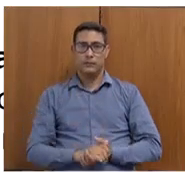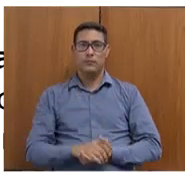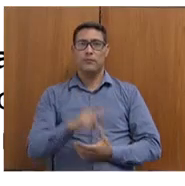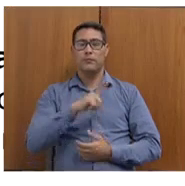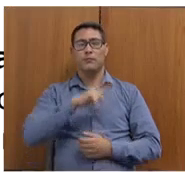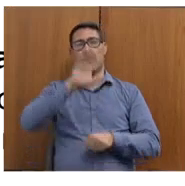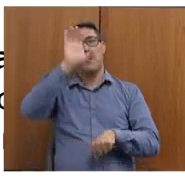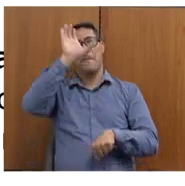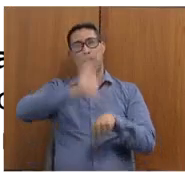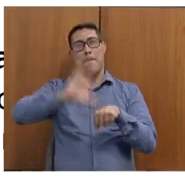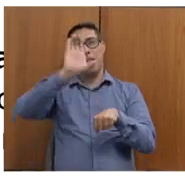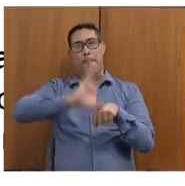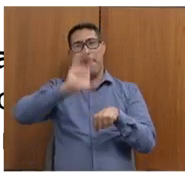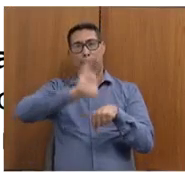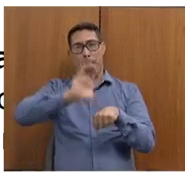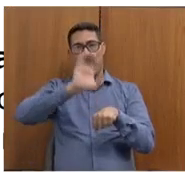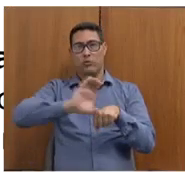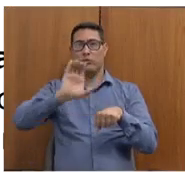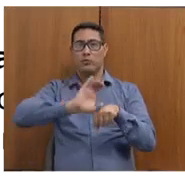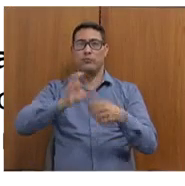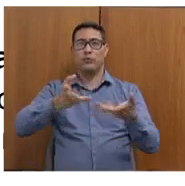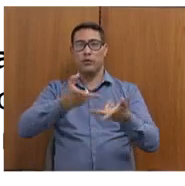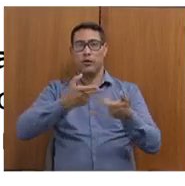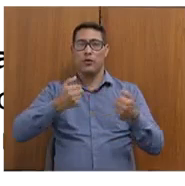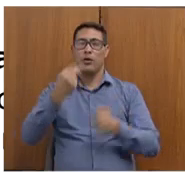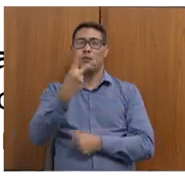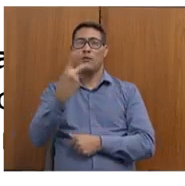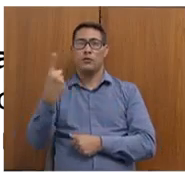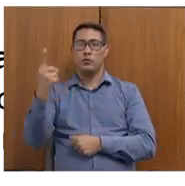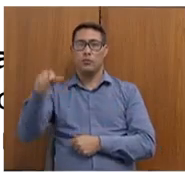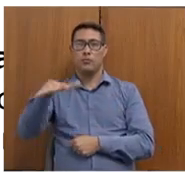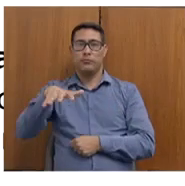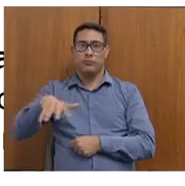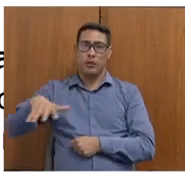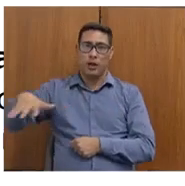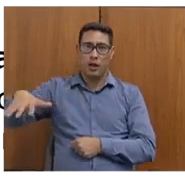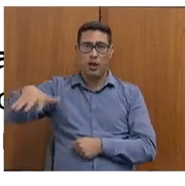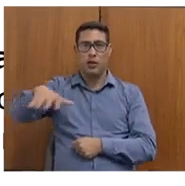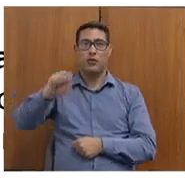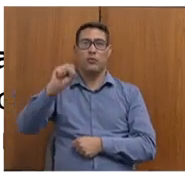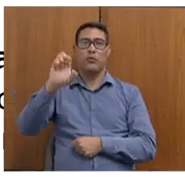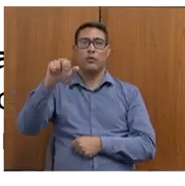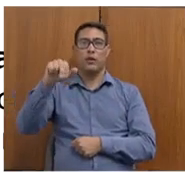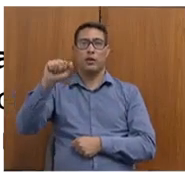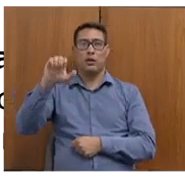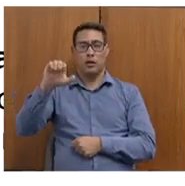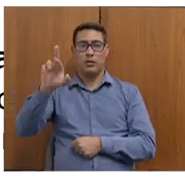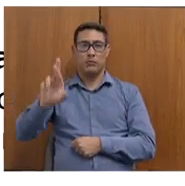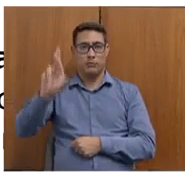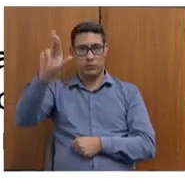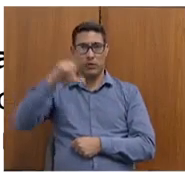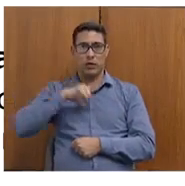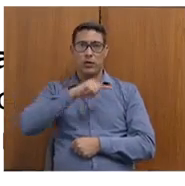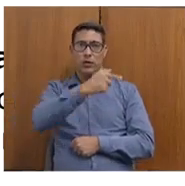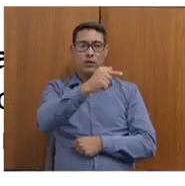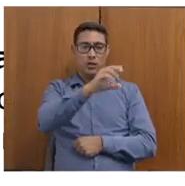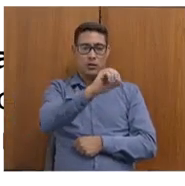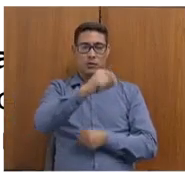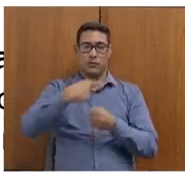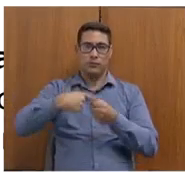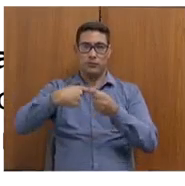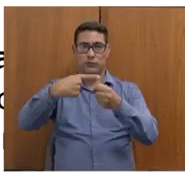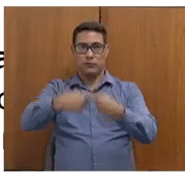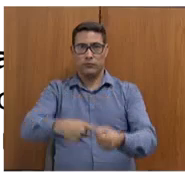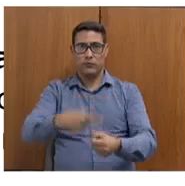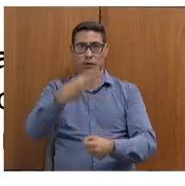de qualificação em 21 áreas em parceria com o SENAC. É a previsão de atendimento a 70 municípios e 3